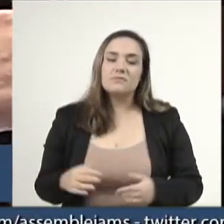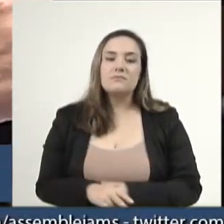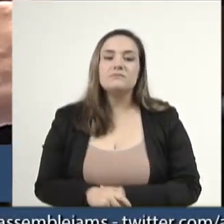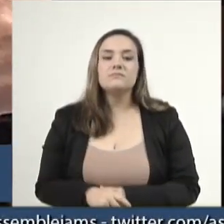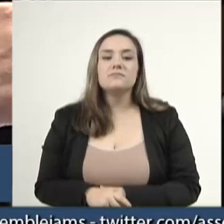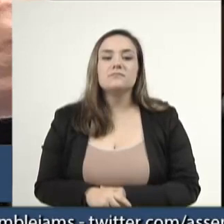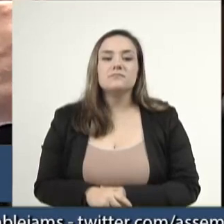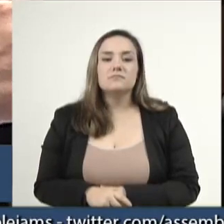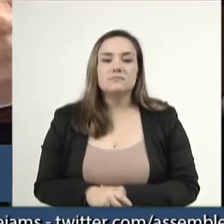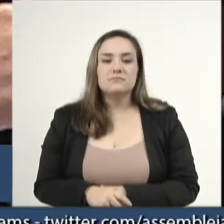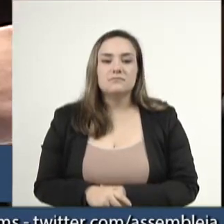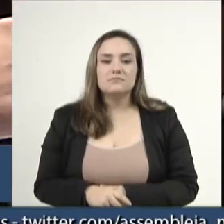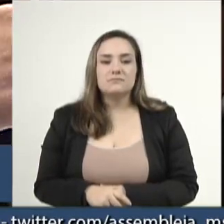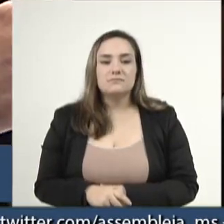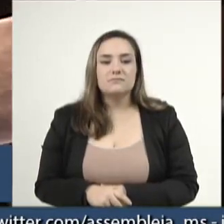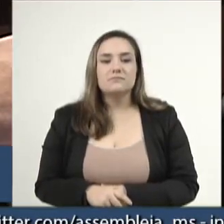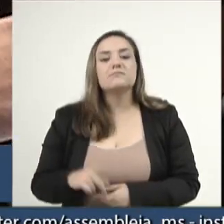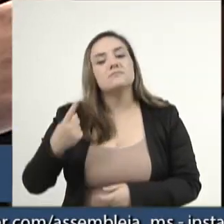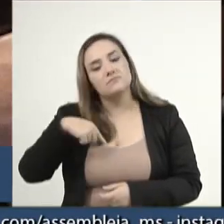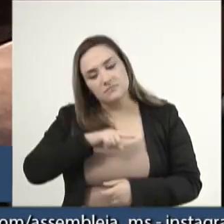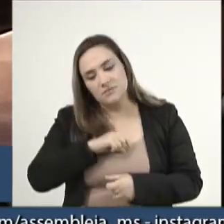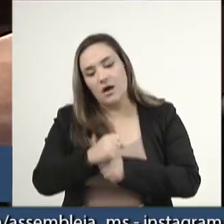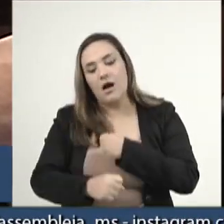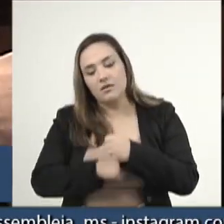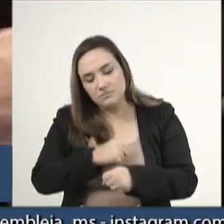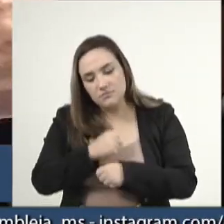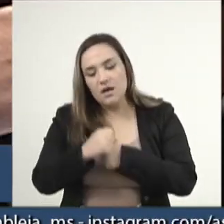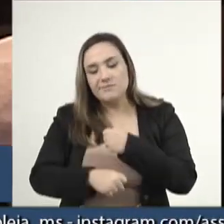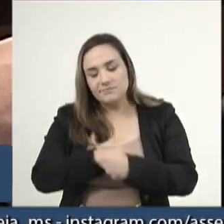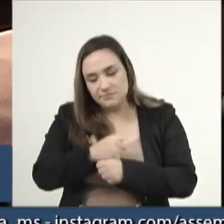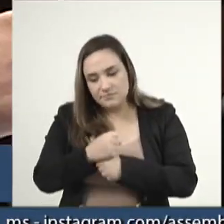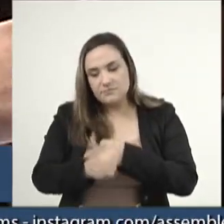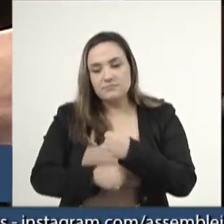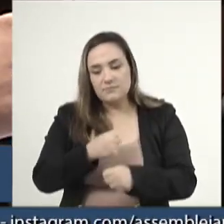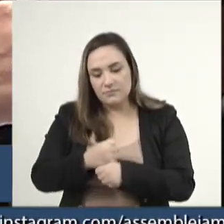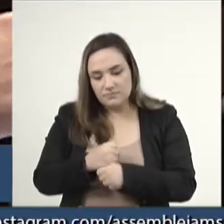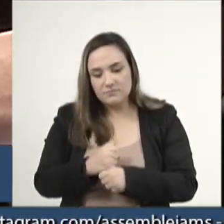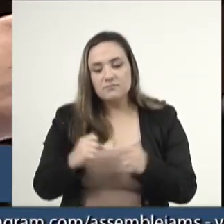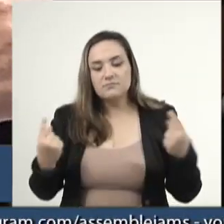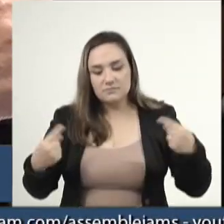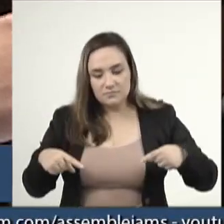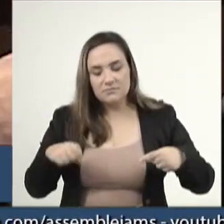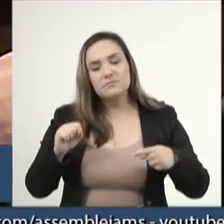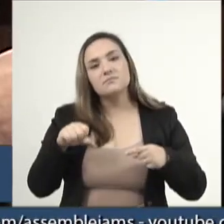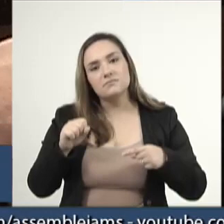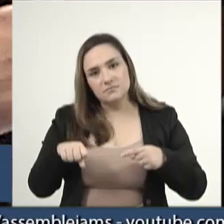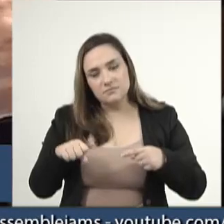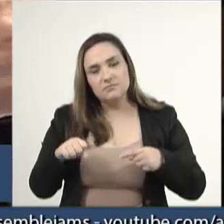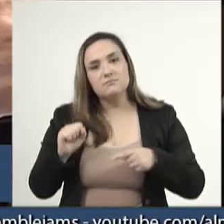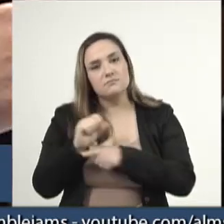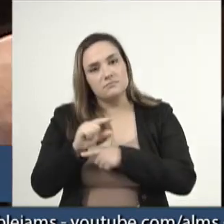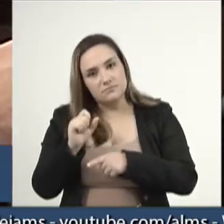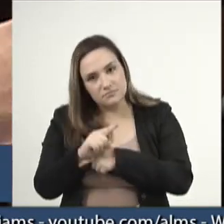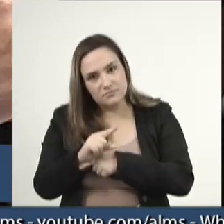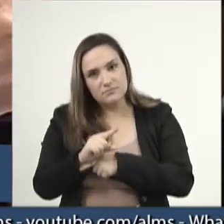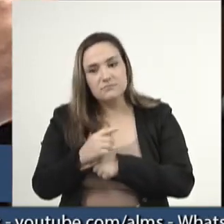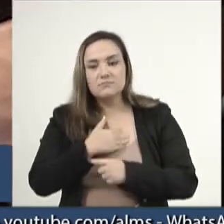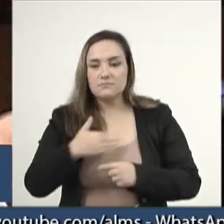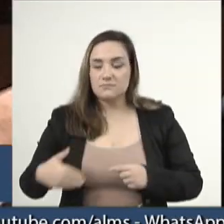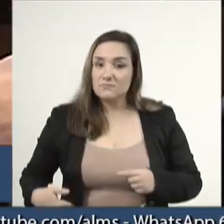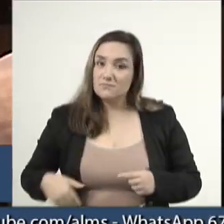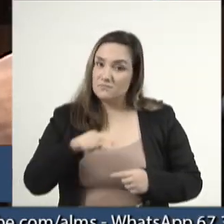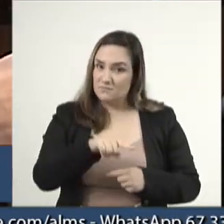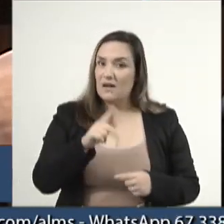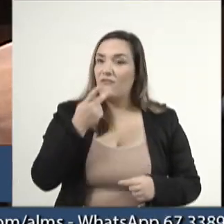Nós vamos ficar aqui, esse ano, mais o outro, mais o outro, fazendo uma oposição crítica e ferrenha a esse governo